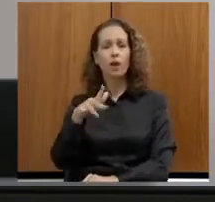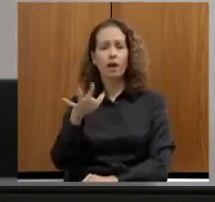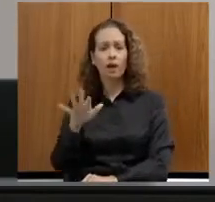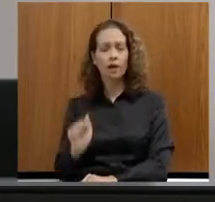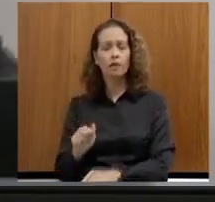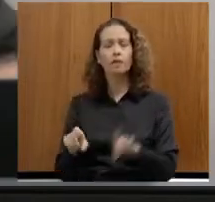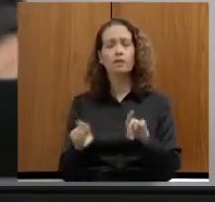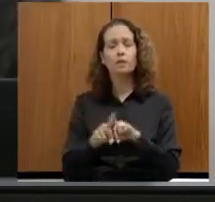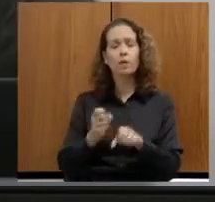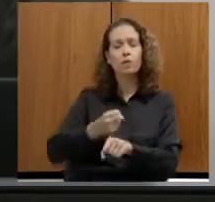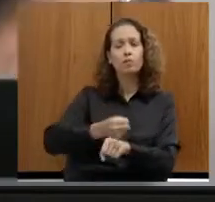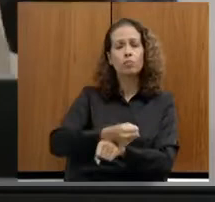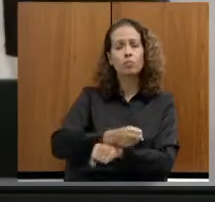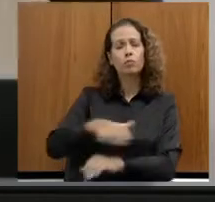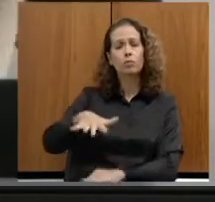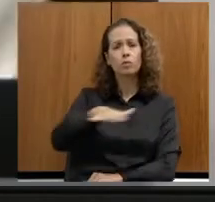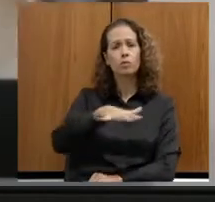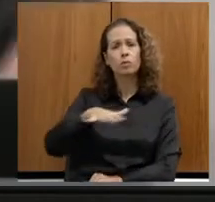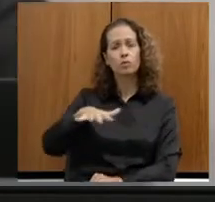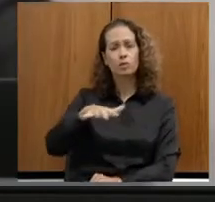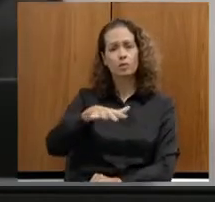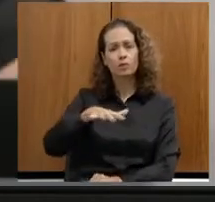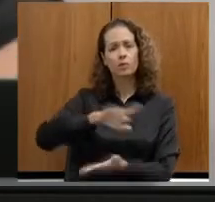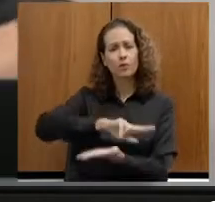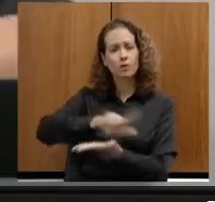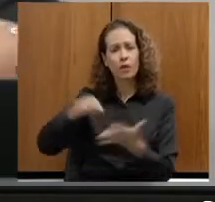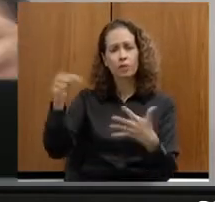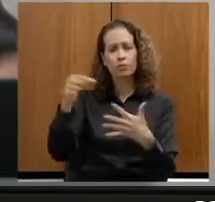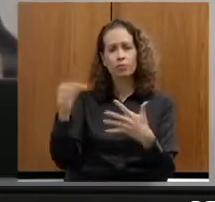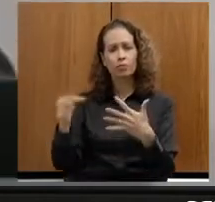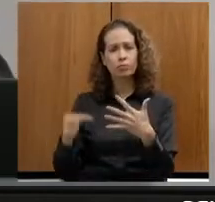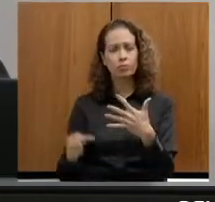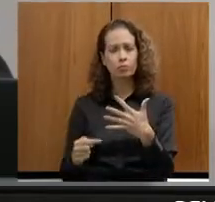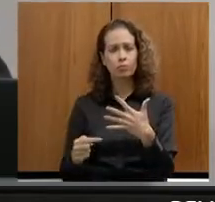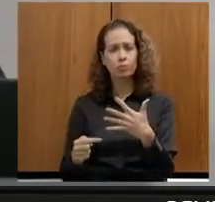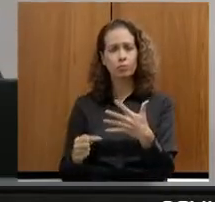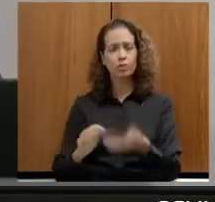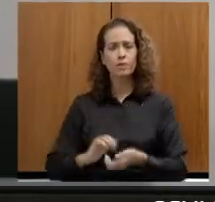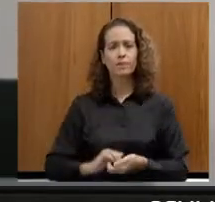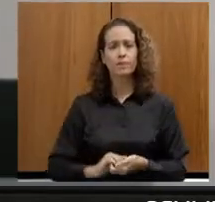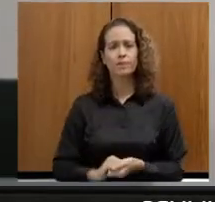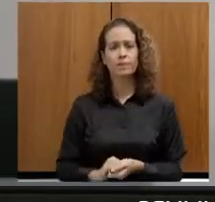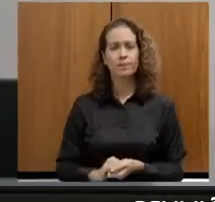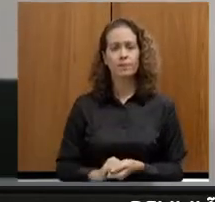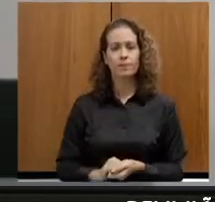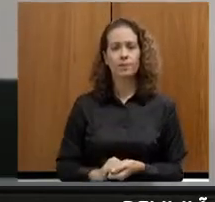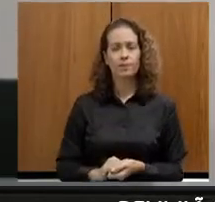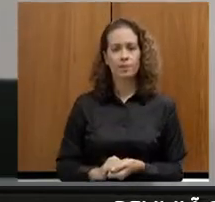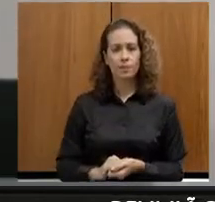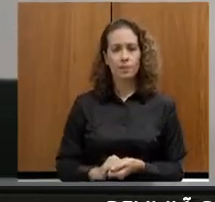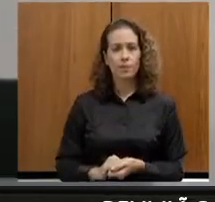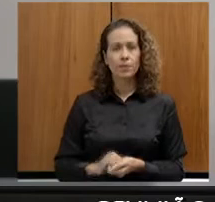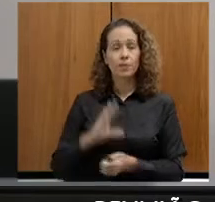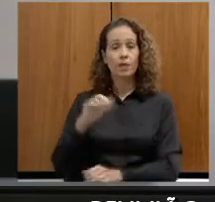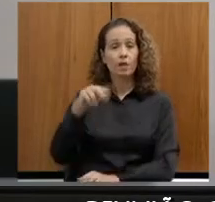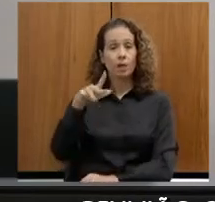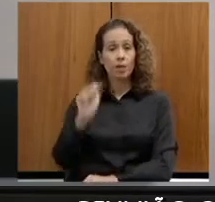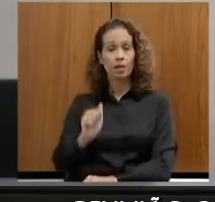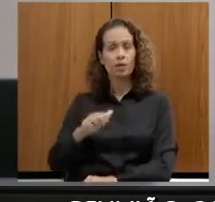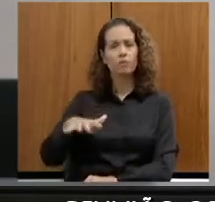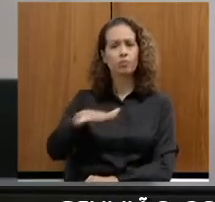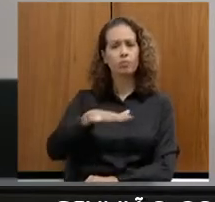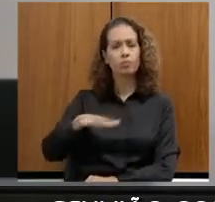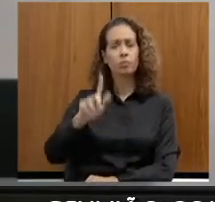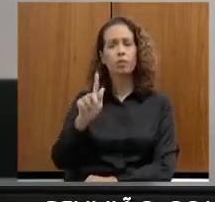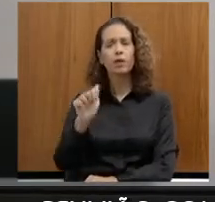Comunidade Quilambola Cabano, Comunidade Quilambola